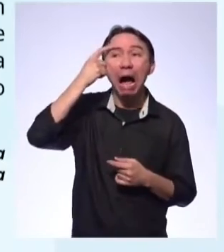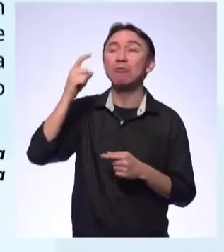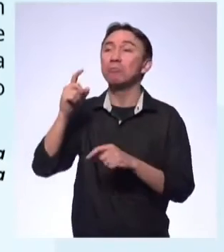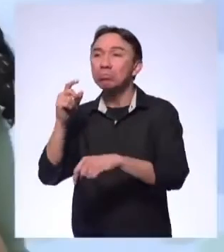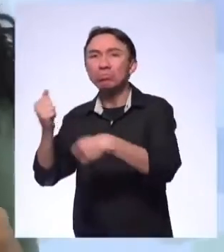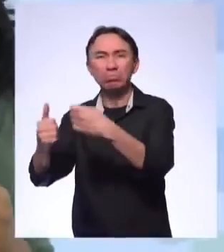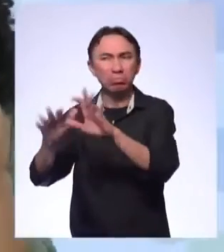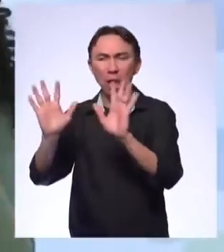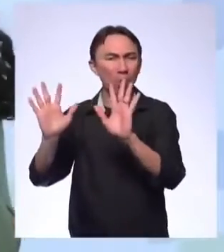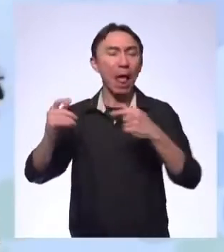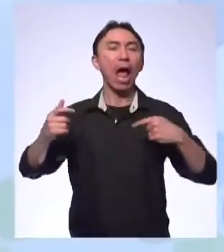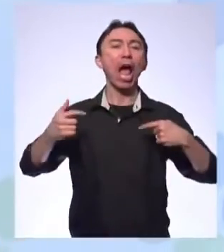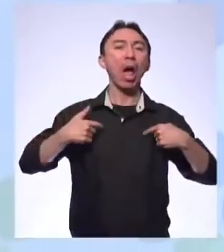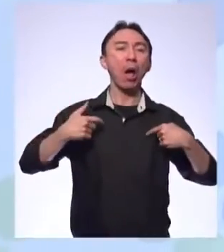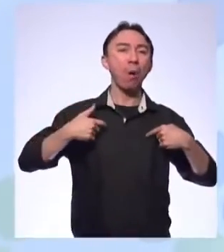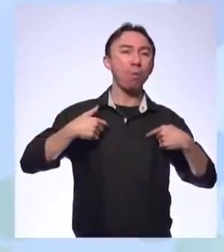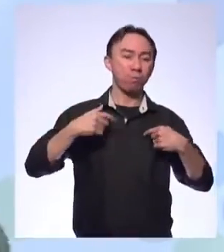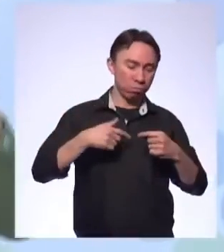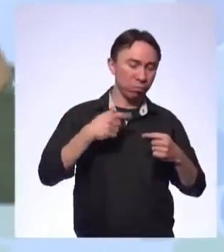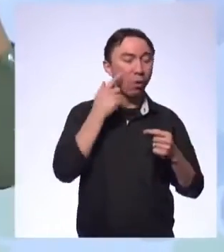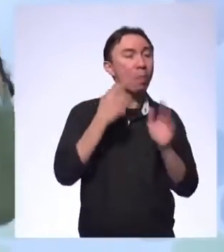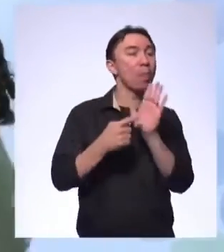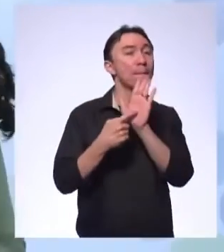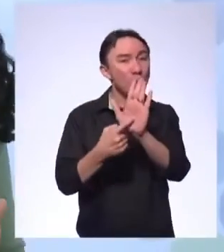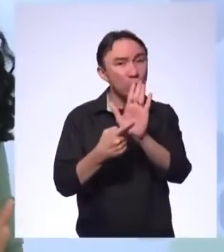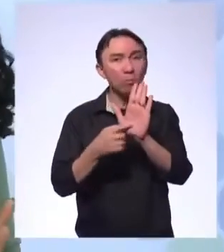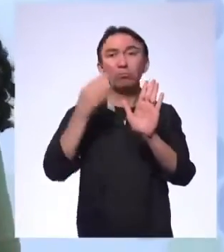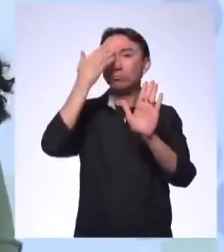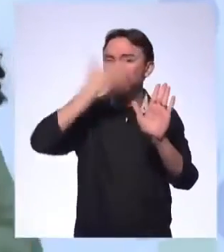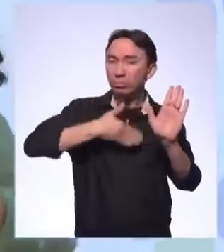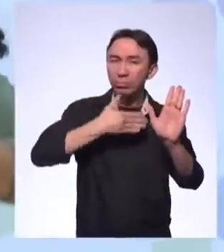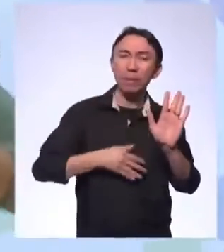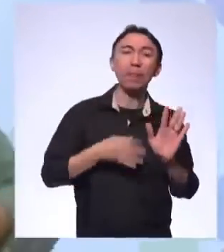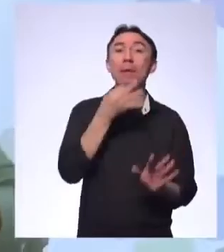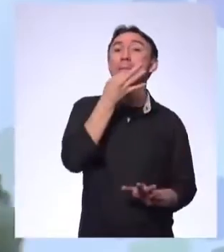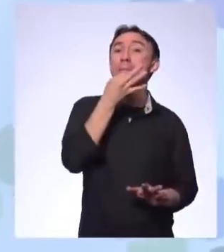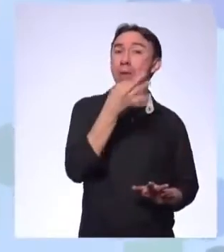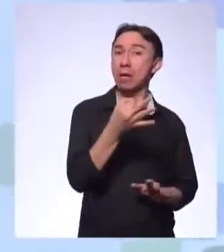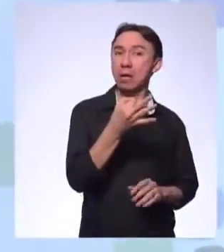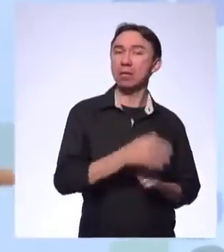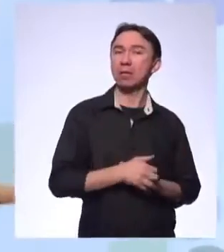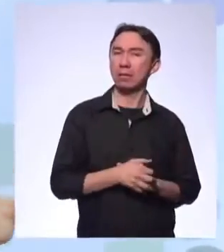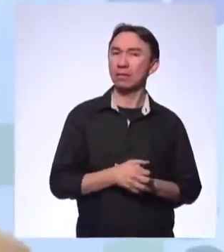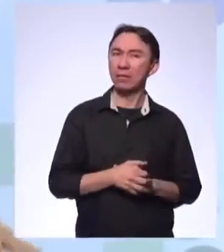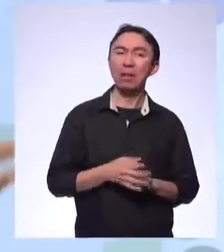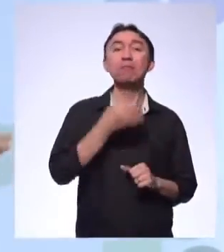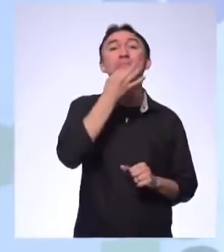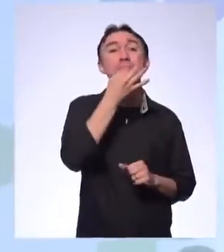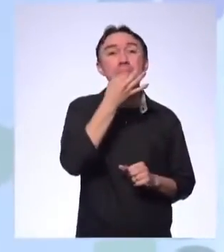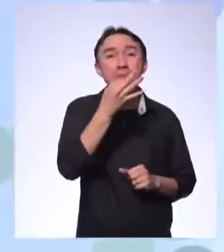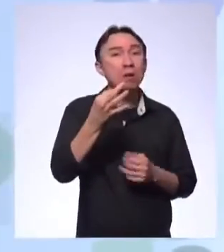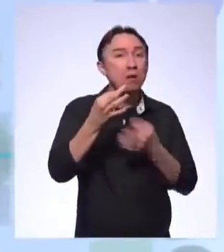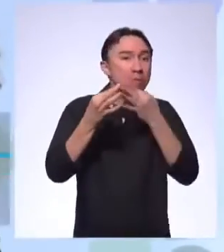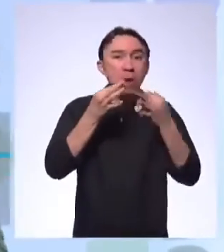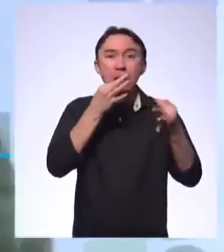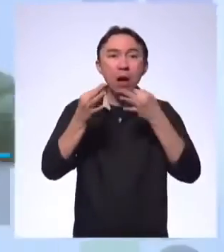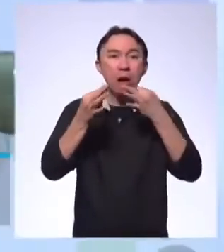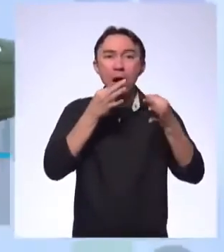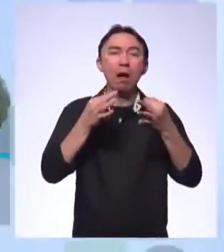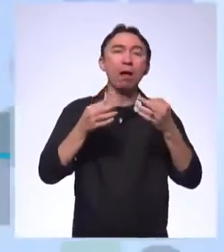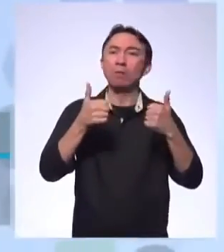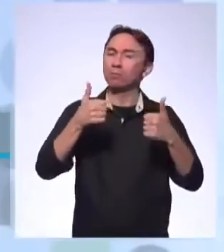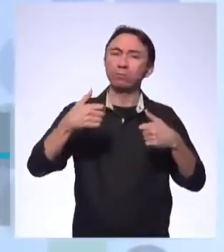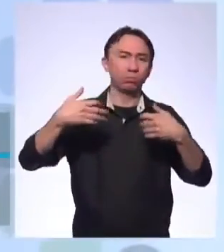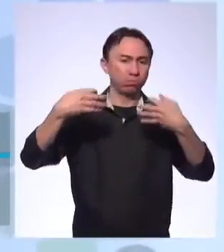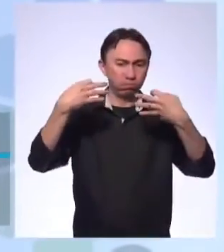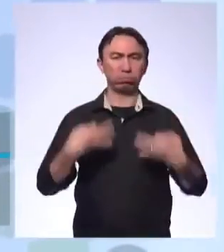apresentou dados. A argumentação dela ficou bem, assim, bem estruturada, não é? E aí a gente viu como